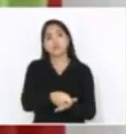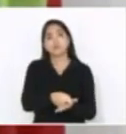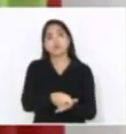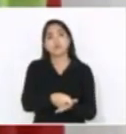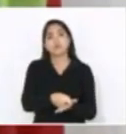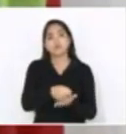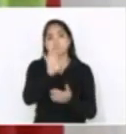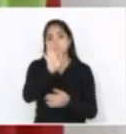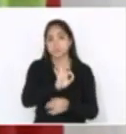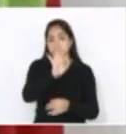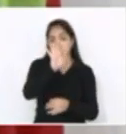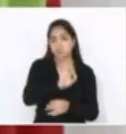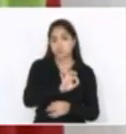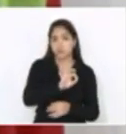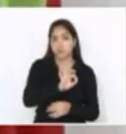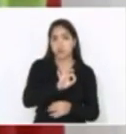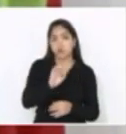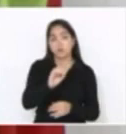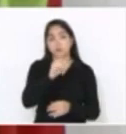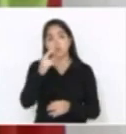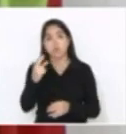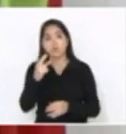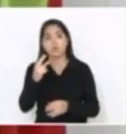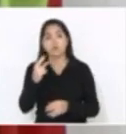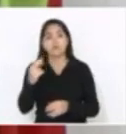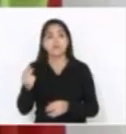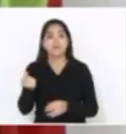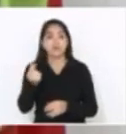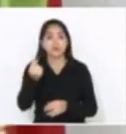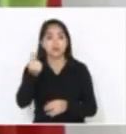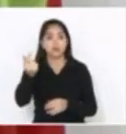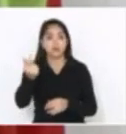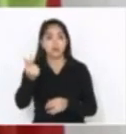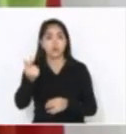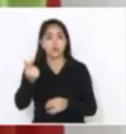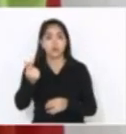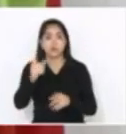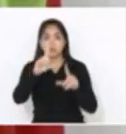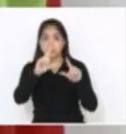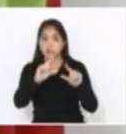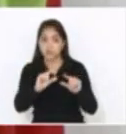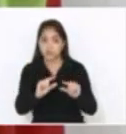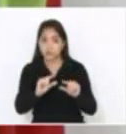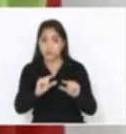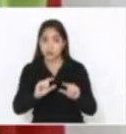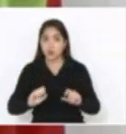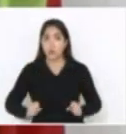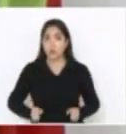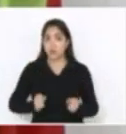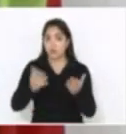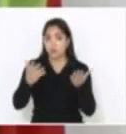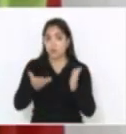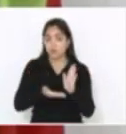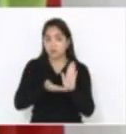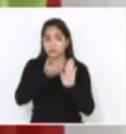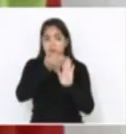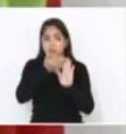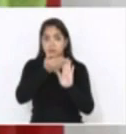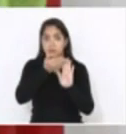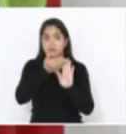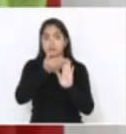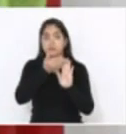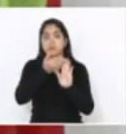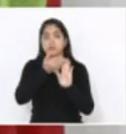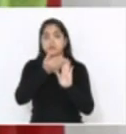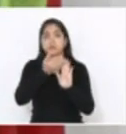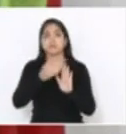percentual ou valor que diminua a receita ou aumente a despesa. tudo dentro